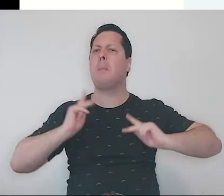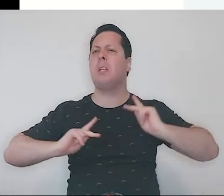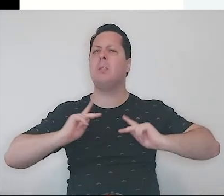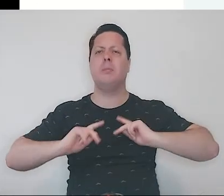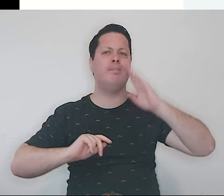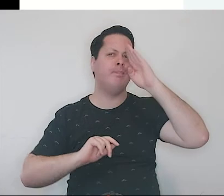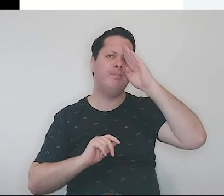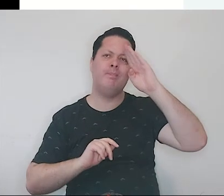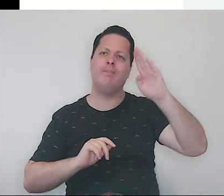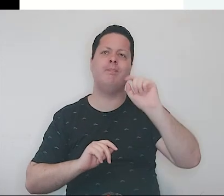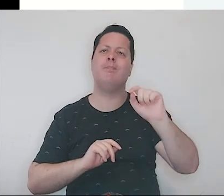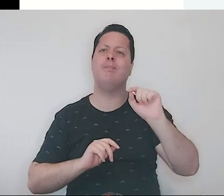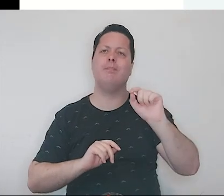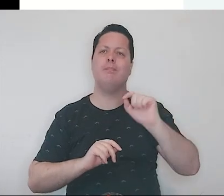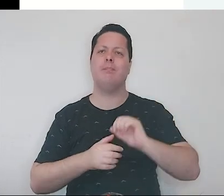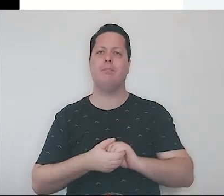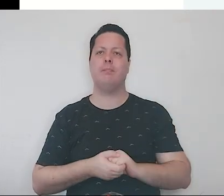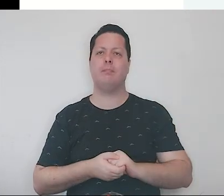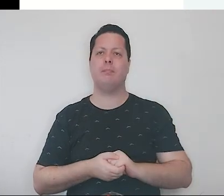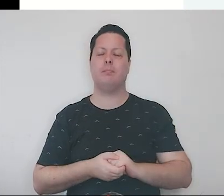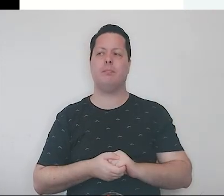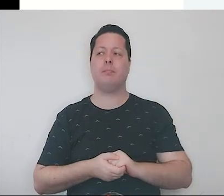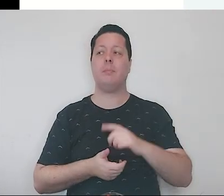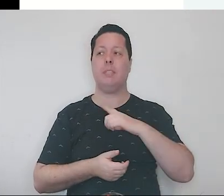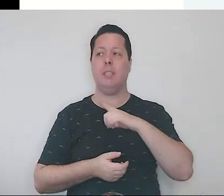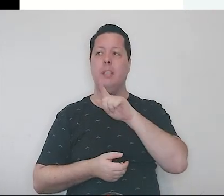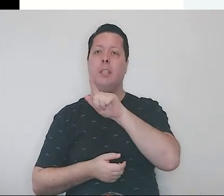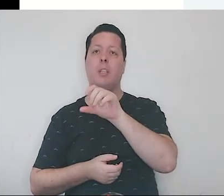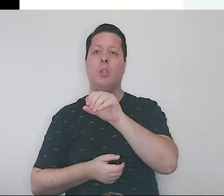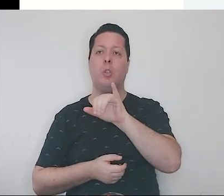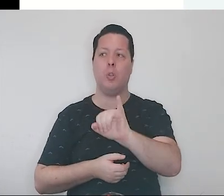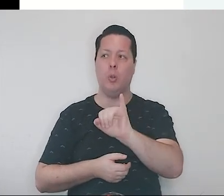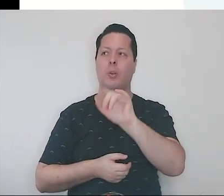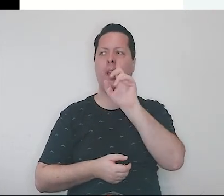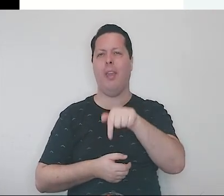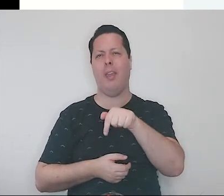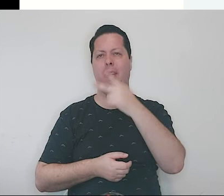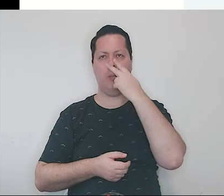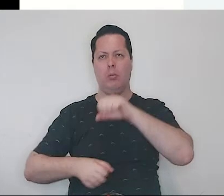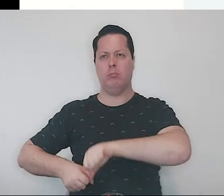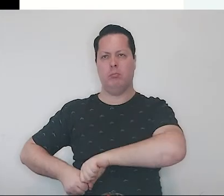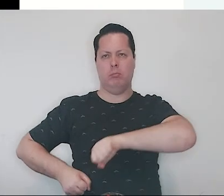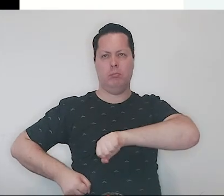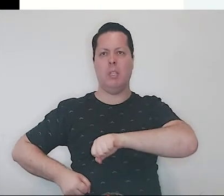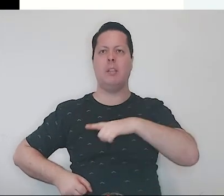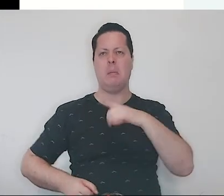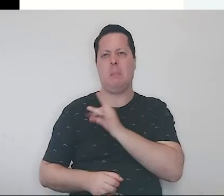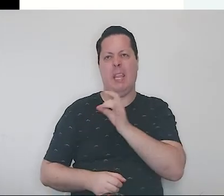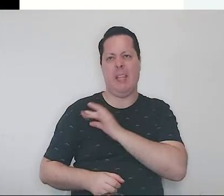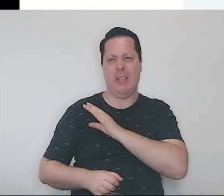principalmente, os principais personagens que aparecem são goi, e um samurai medroso de baixo calão,